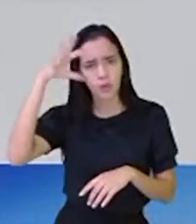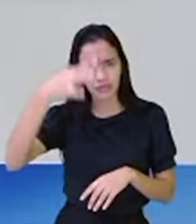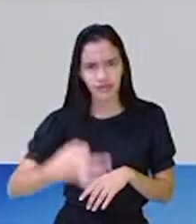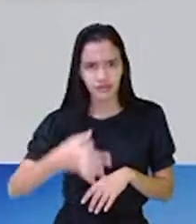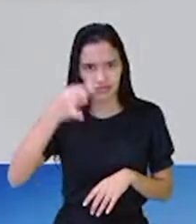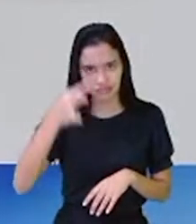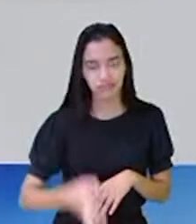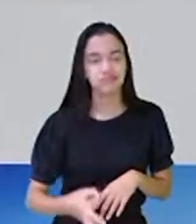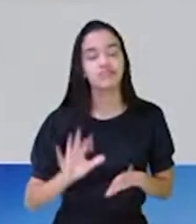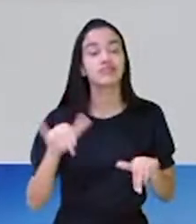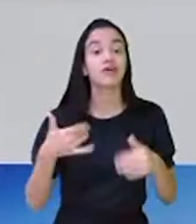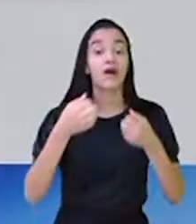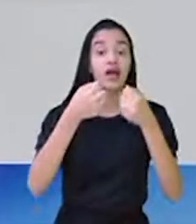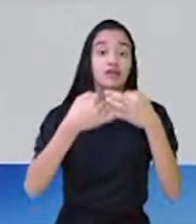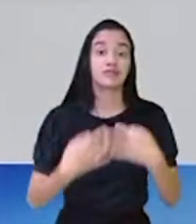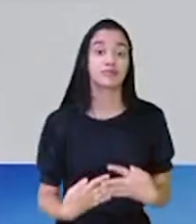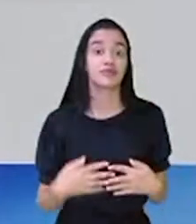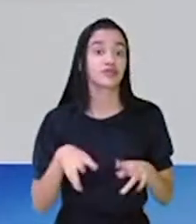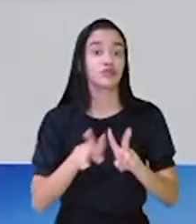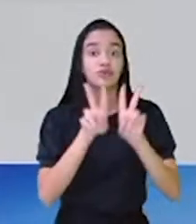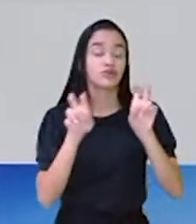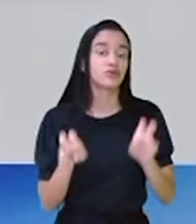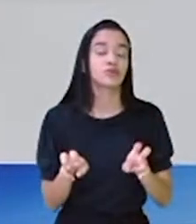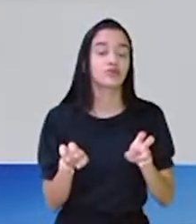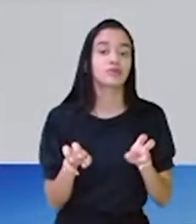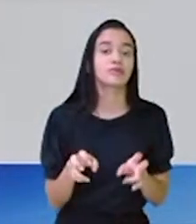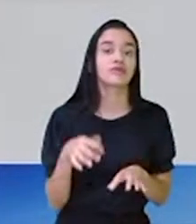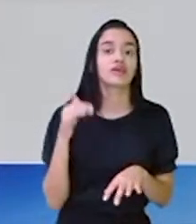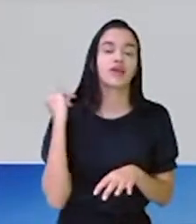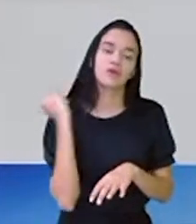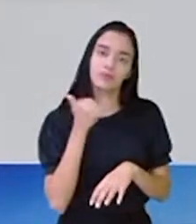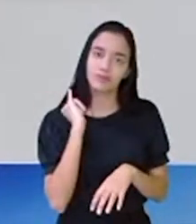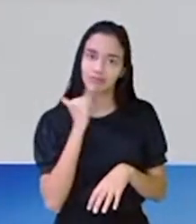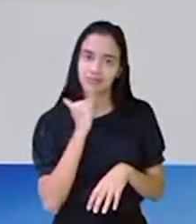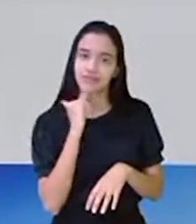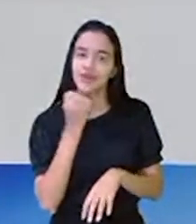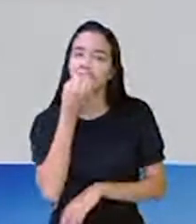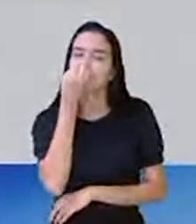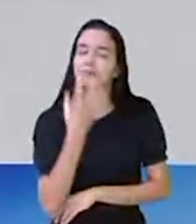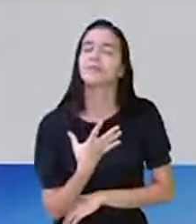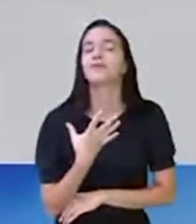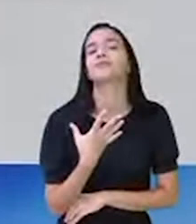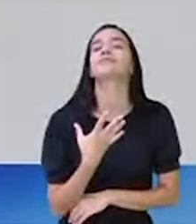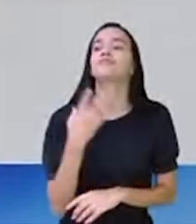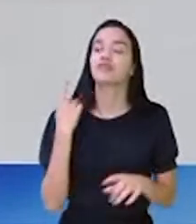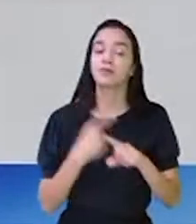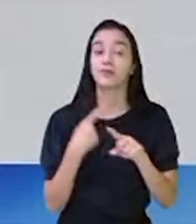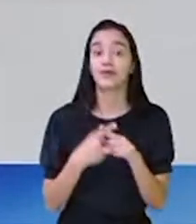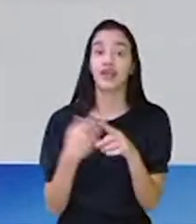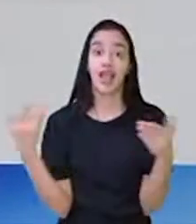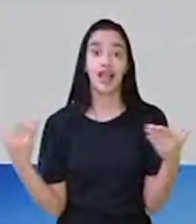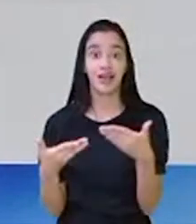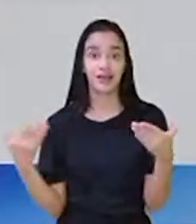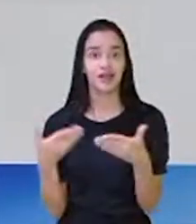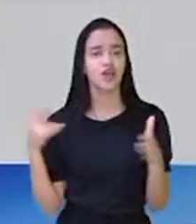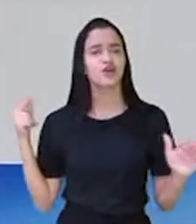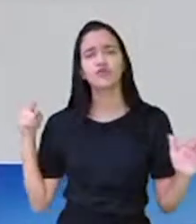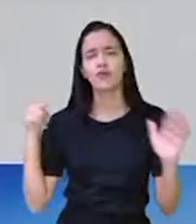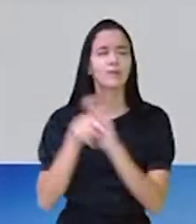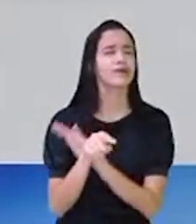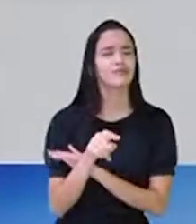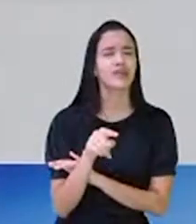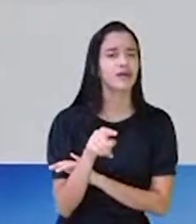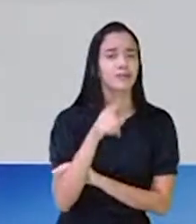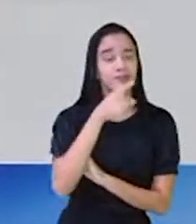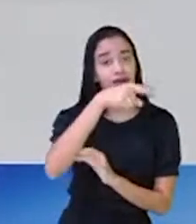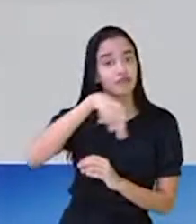direitinho a explicação sobre os ditados populares? Que bom! Porque agora eu vou perguntar para